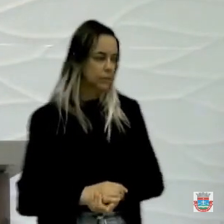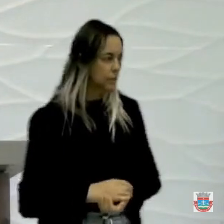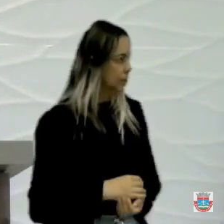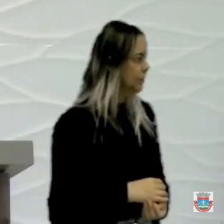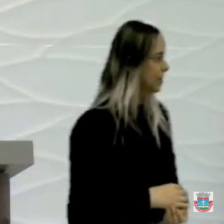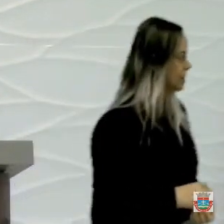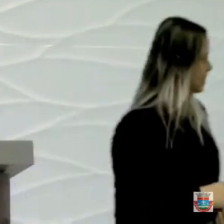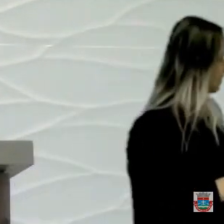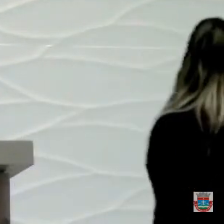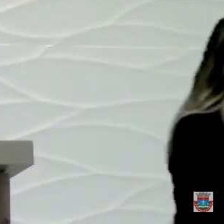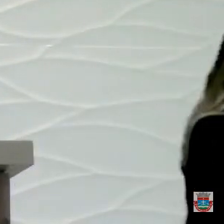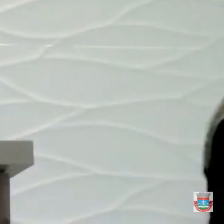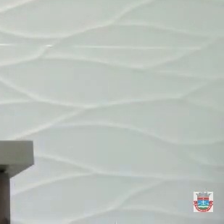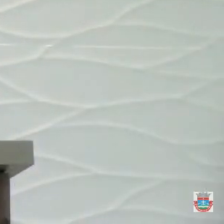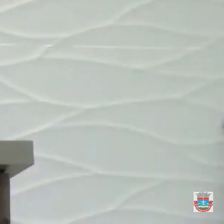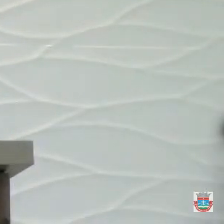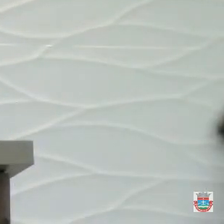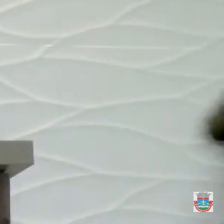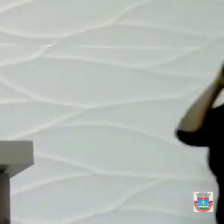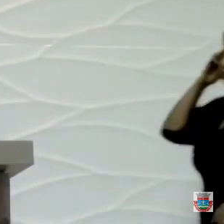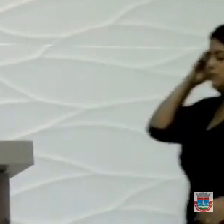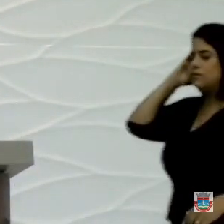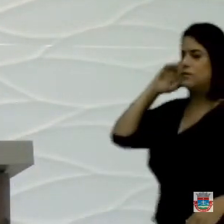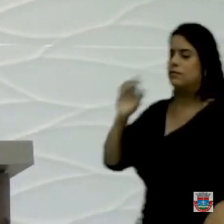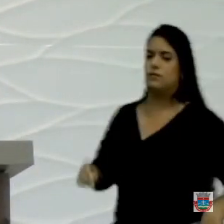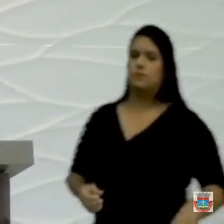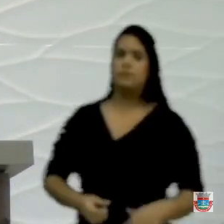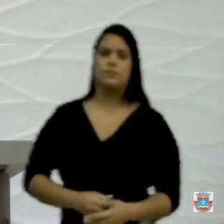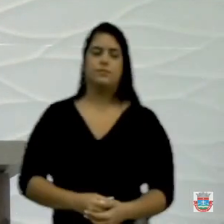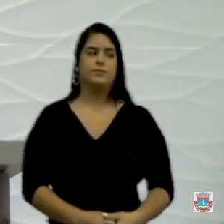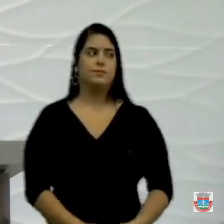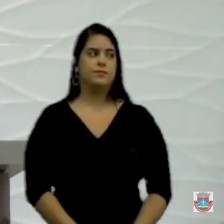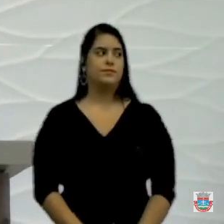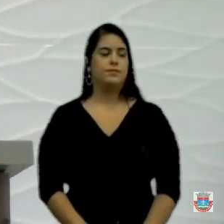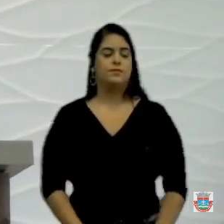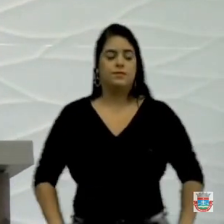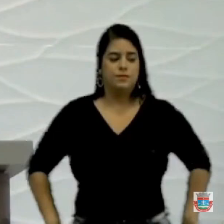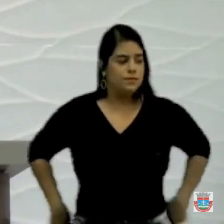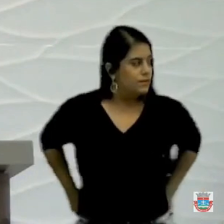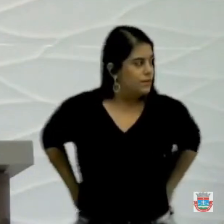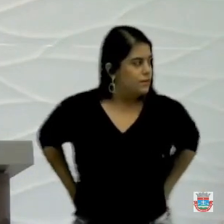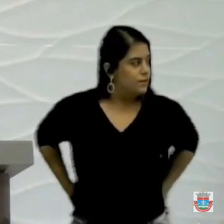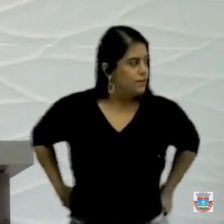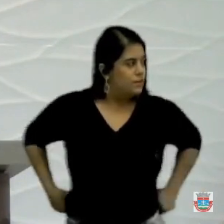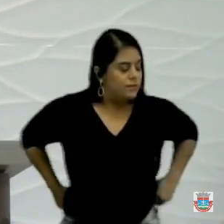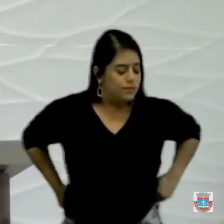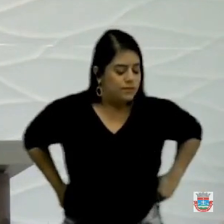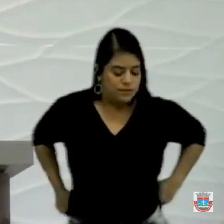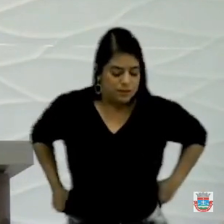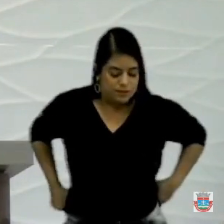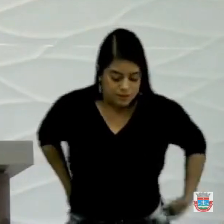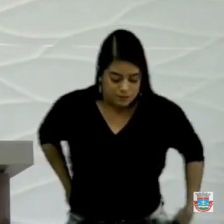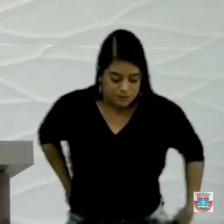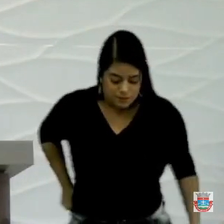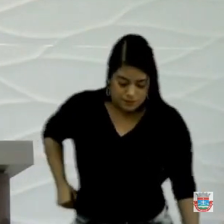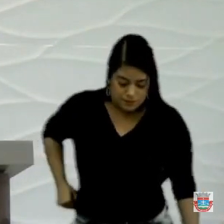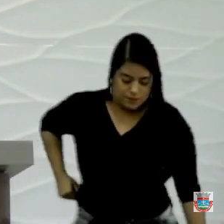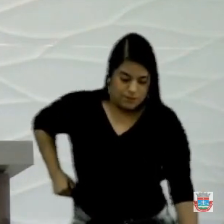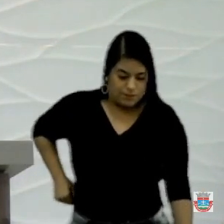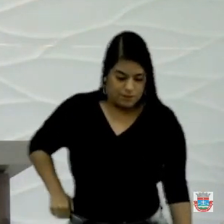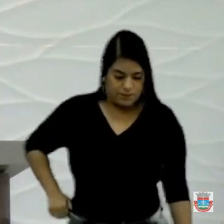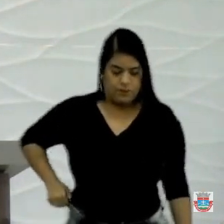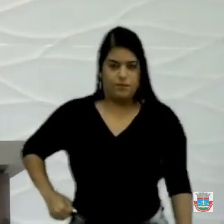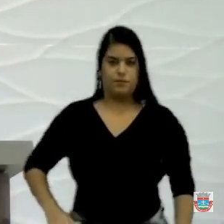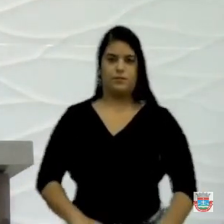Bom dia, senhor presidente, vereadores, vereadoras, ouvintes aqui presentes, na PCU de Alzeias, que está